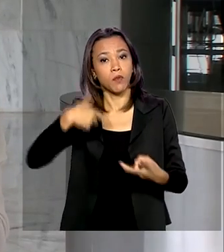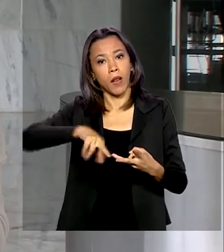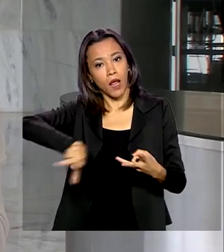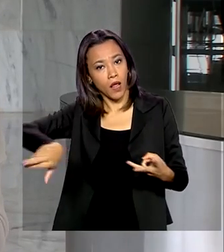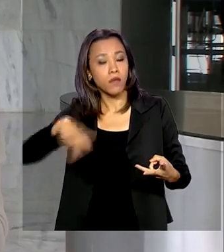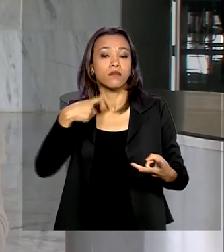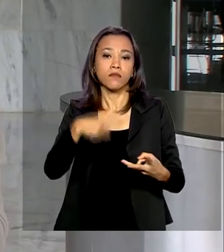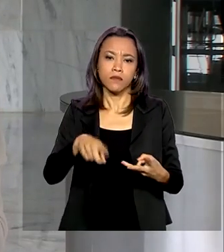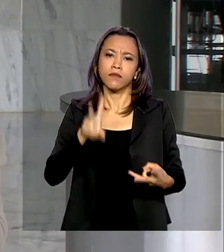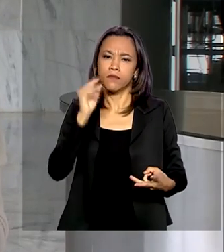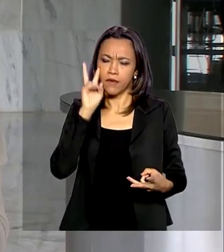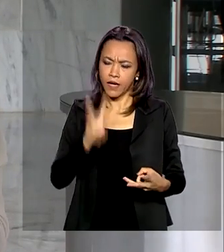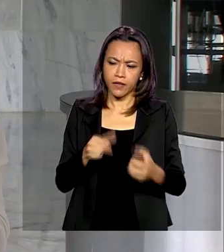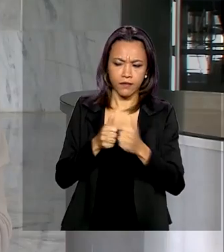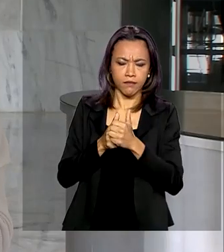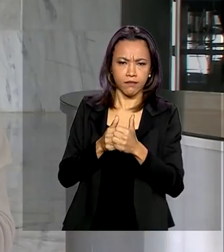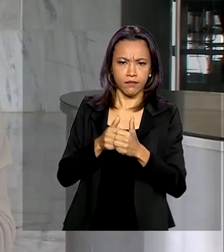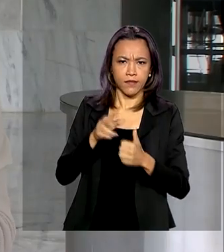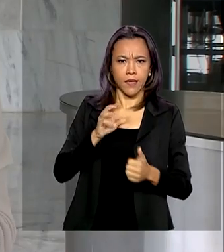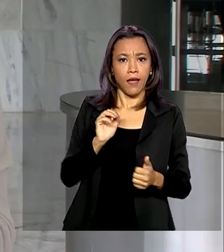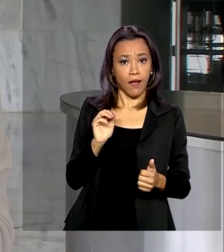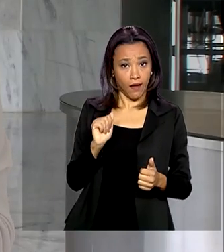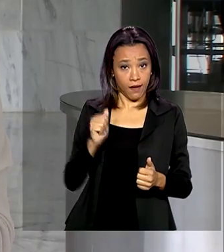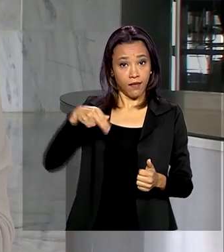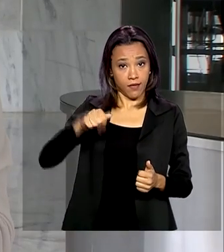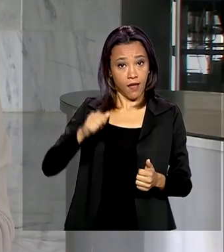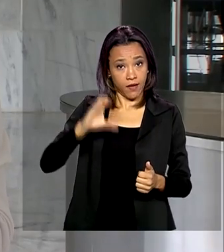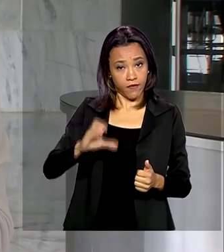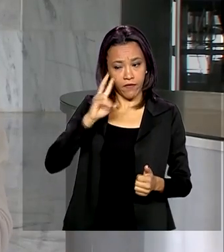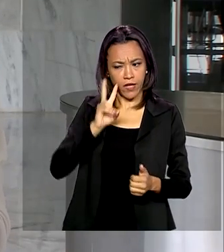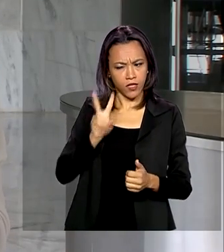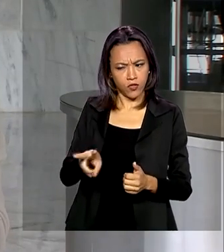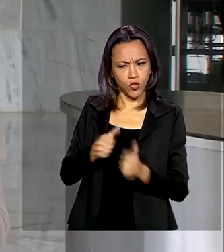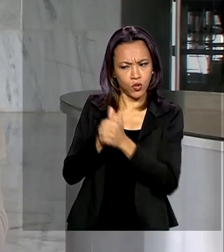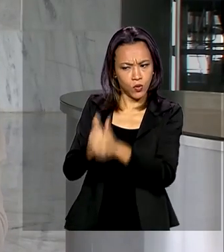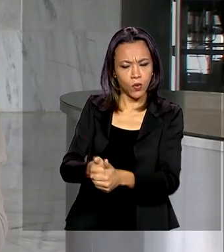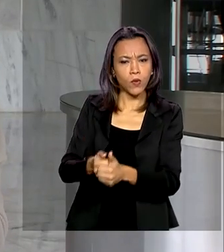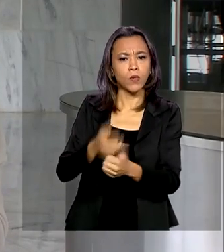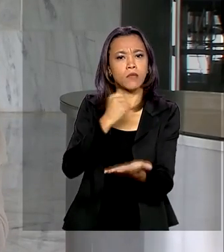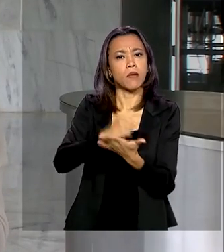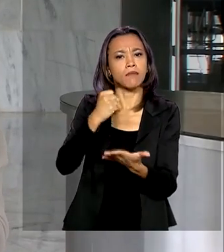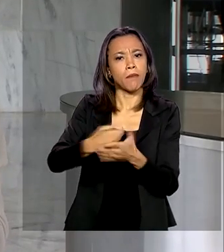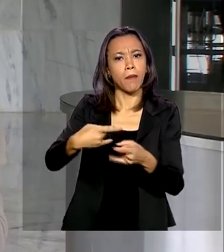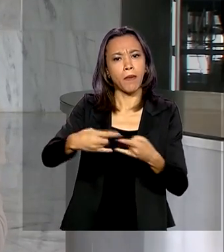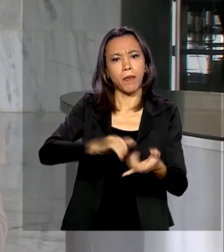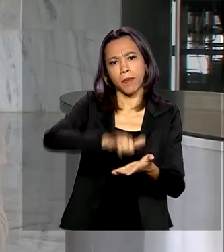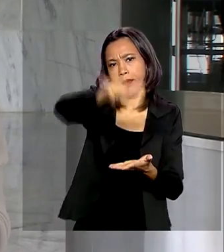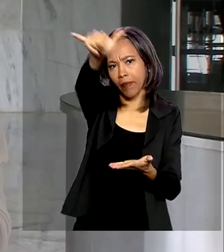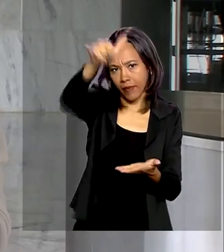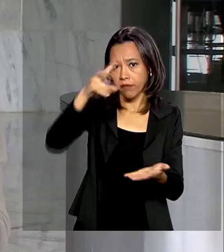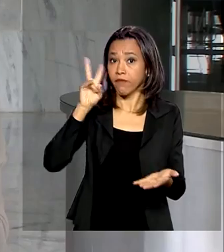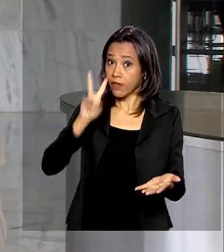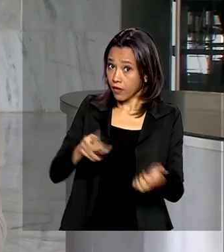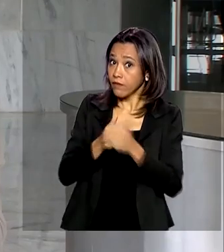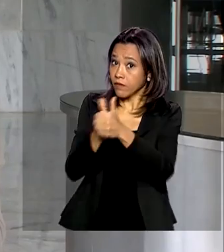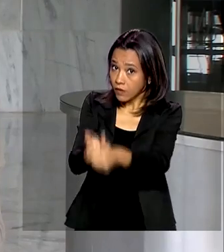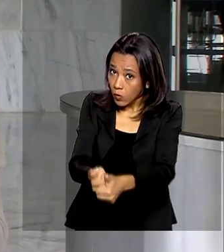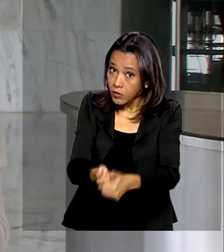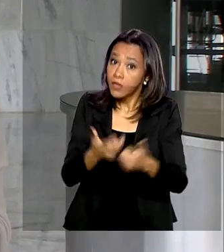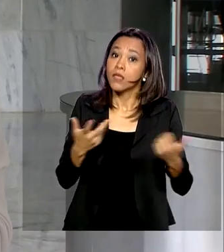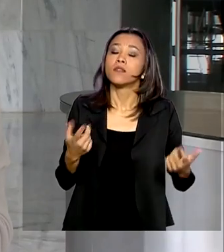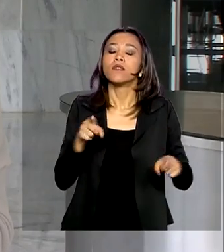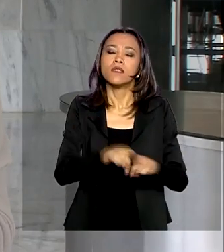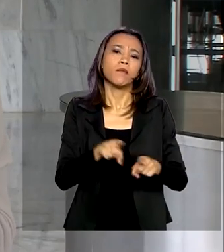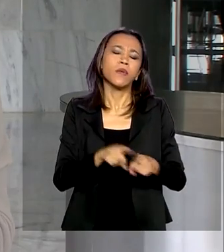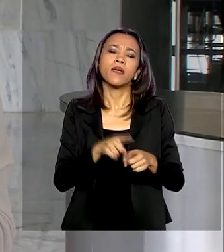ficar de olho no direito dos consumidores com passagens marcadas. A Anvisa vai reforçar a fiscalização nos portos e